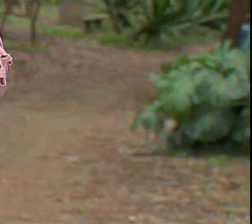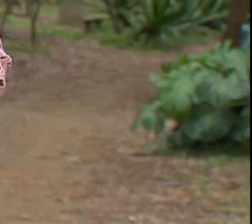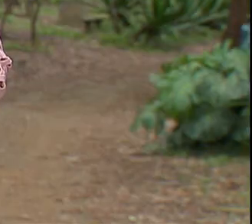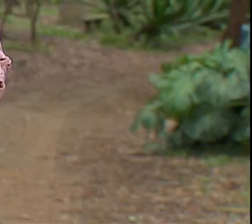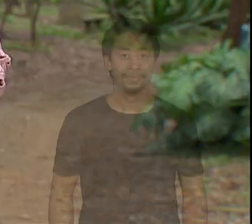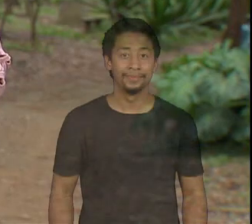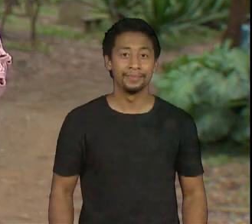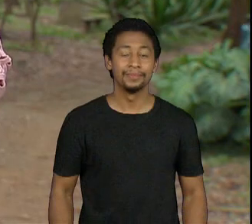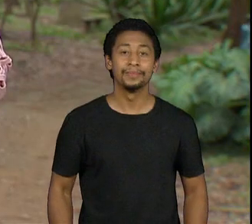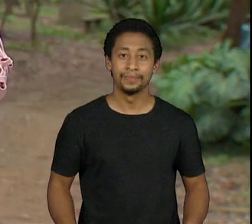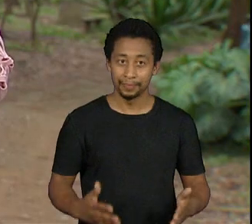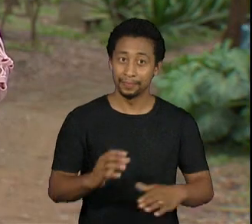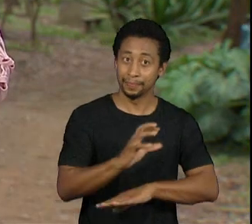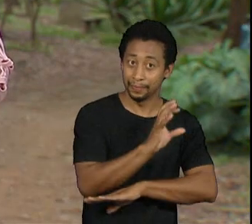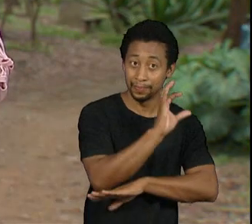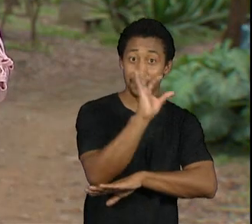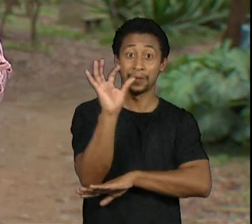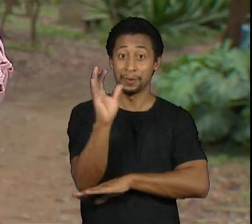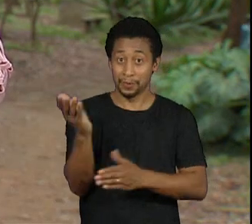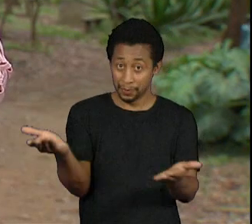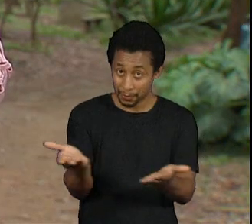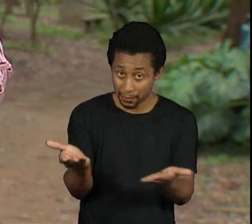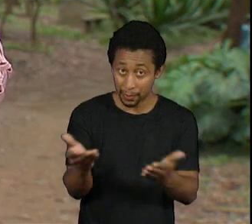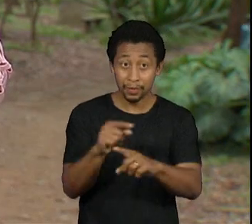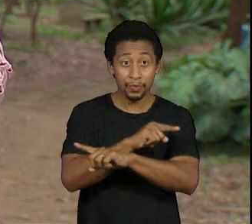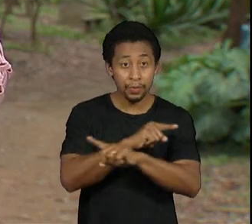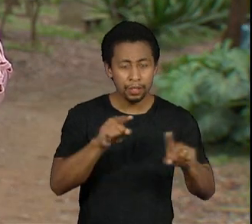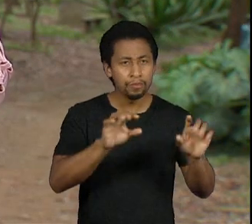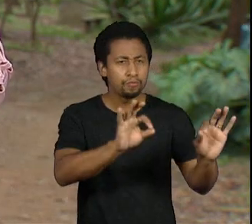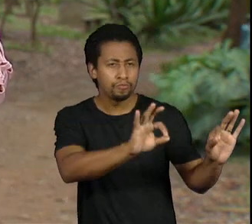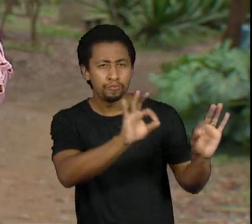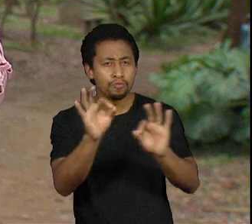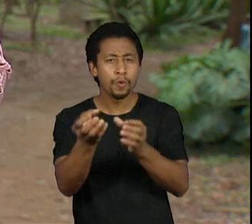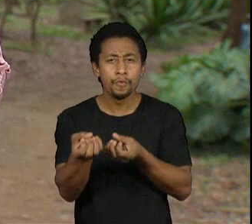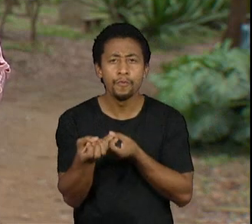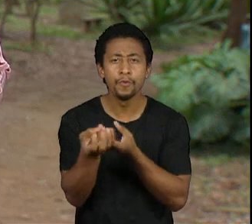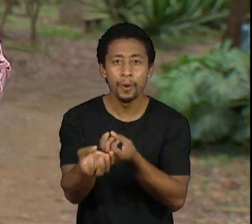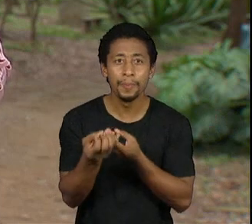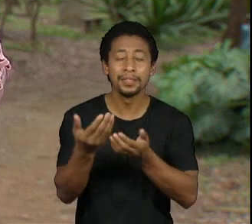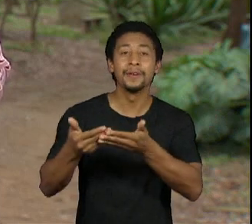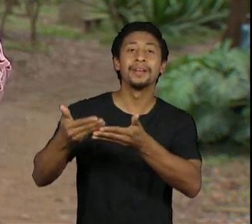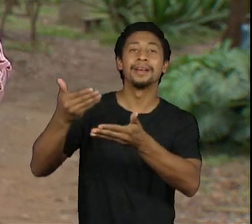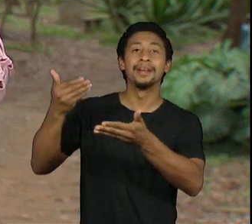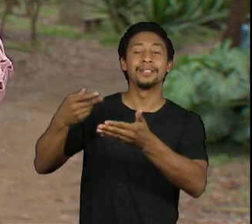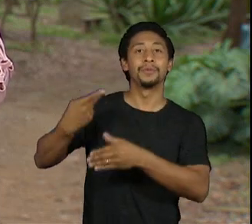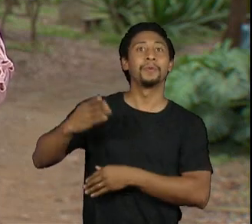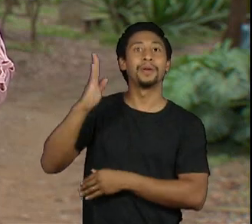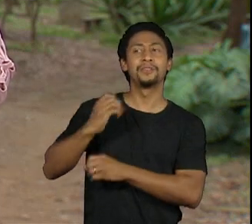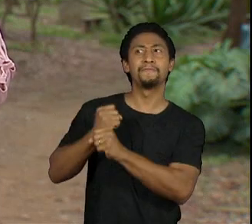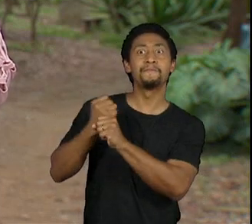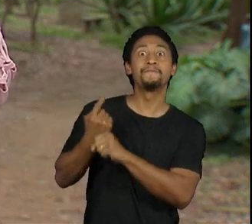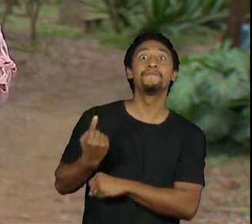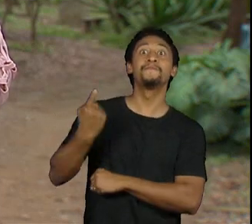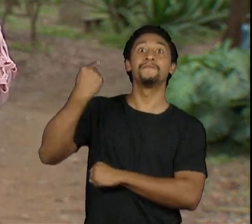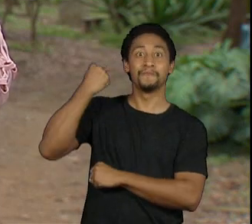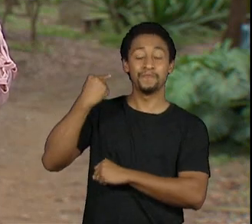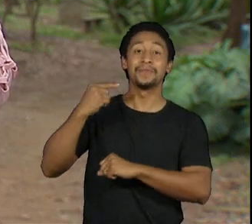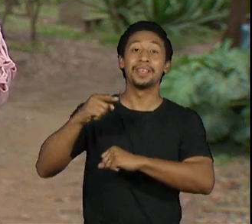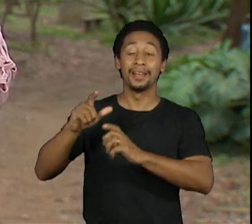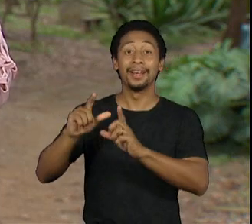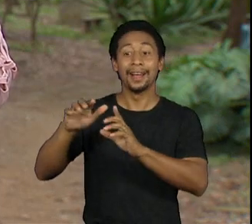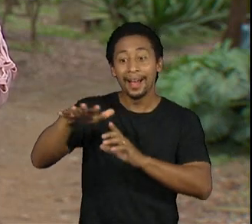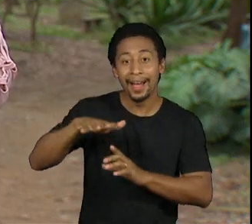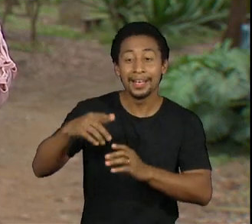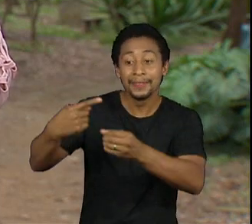No Repórter Eco de hoje, você acompanha as pinturas rupestres da pré-história do Brasil, registradas no interior do